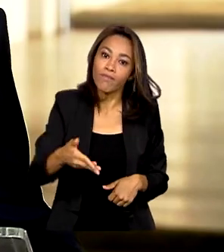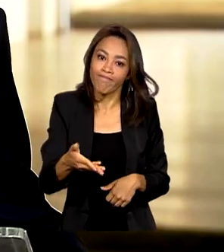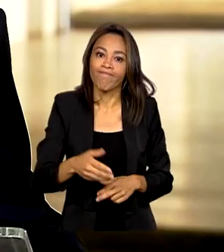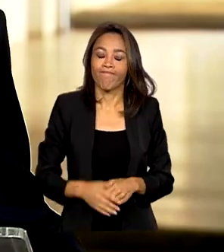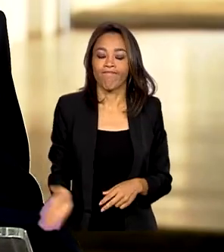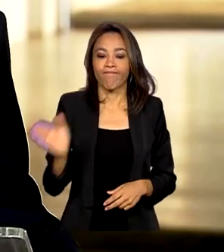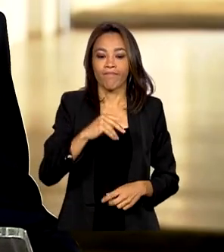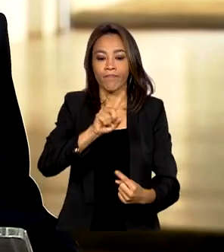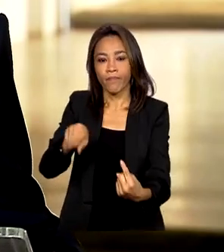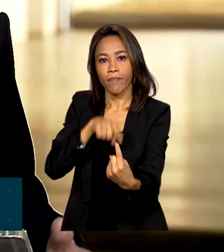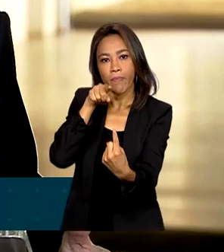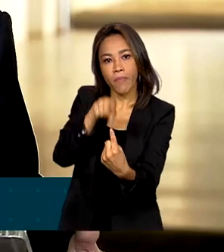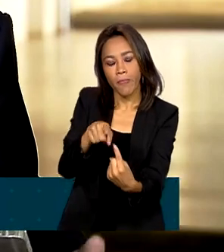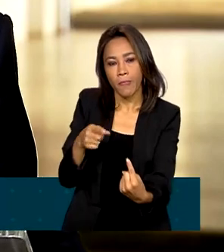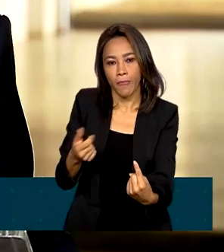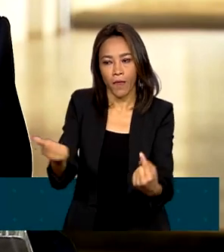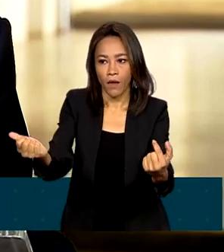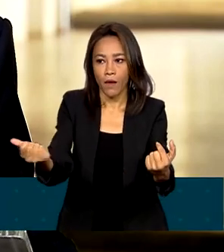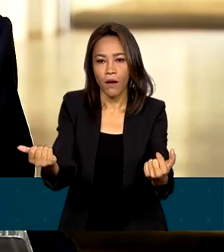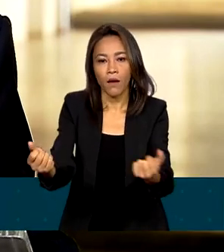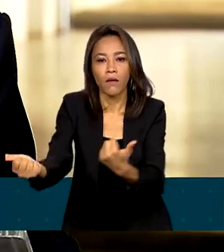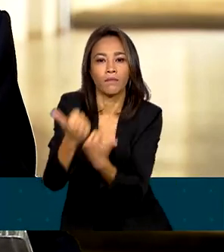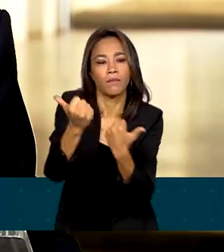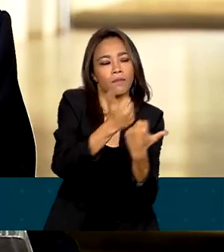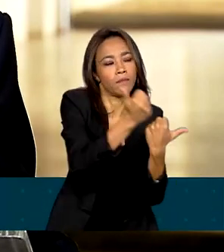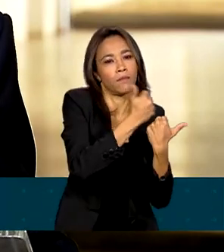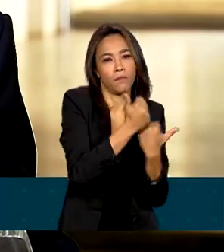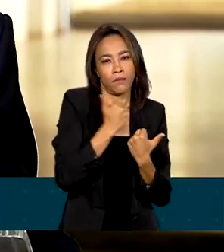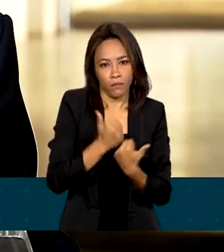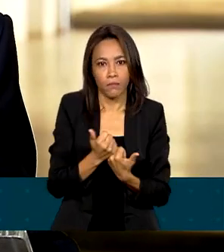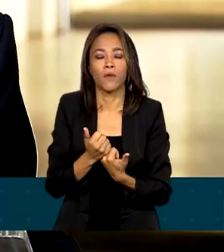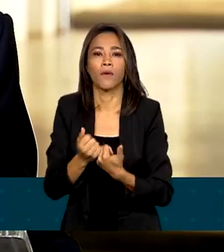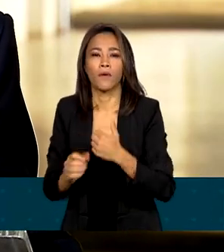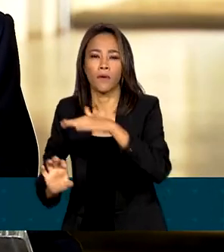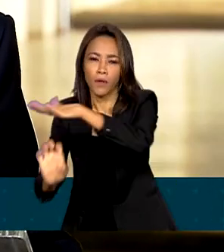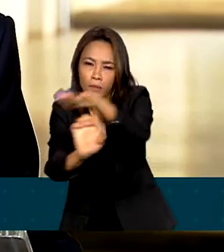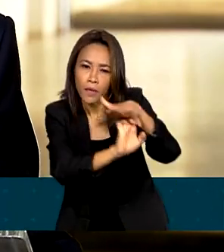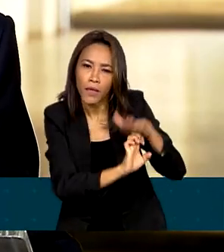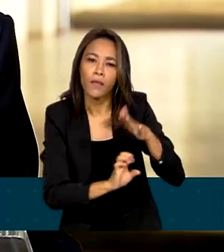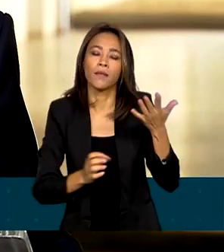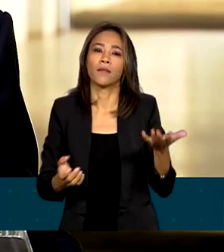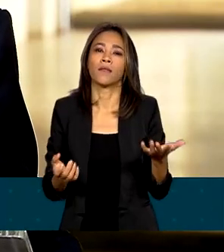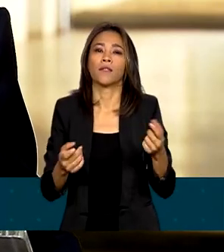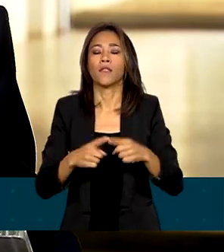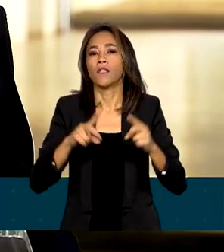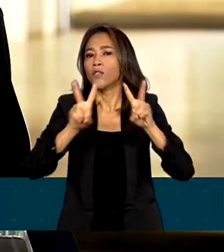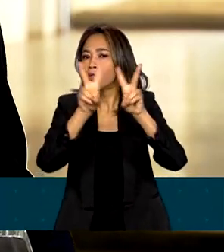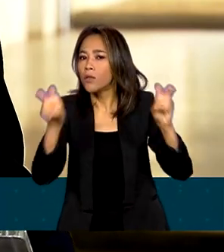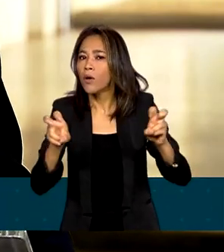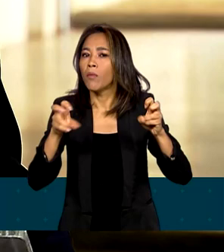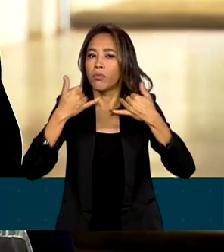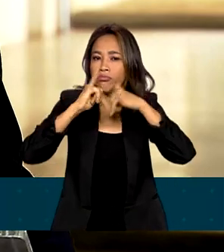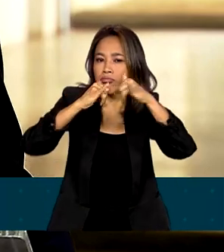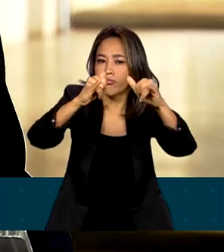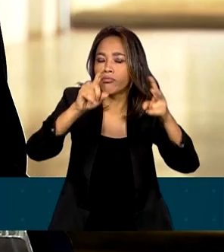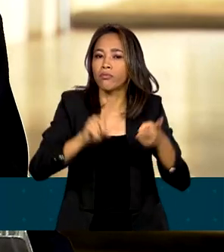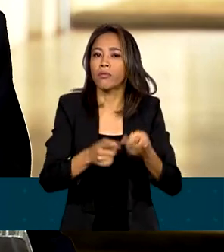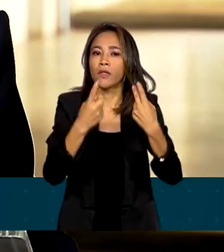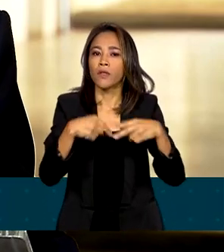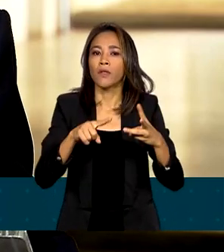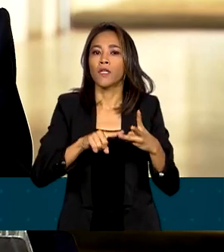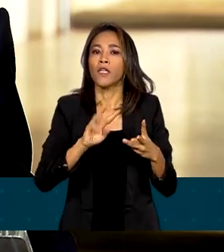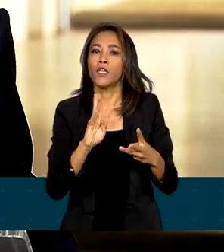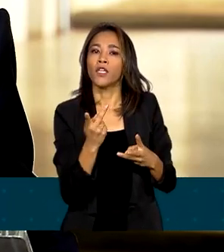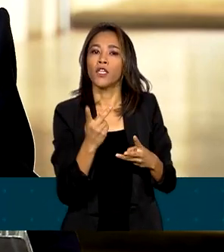mais investimentos, temos muita possibilidade, energias renováveis, hidrogênio verde,